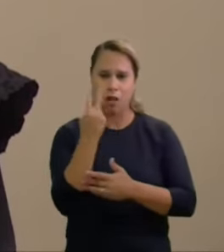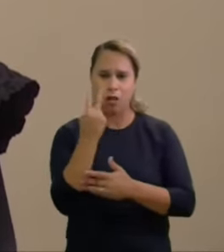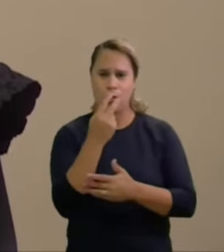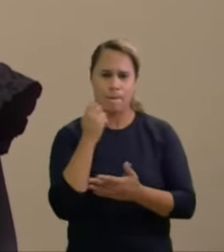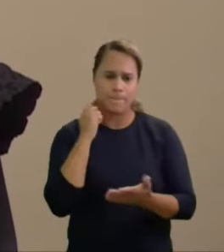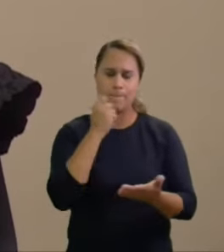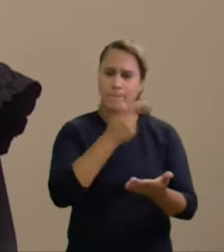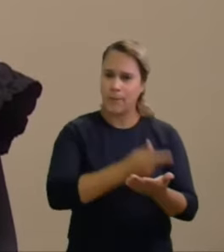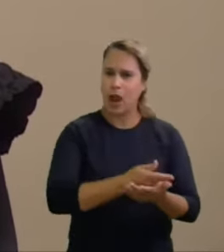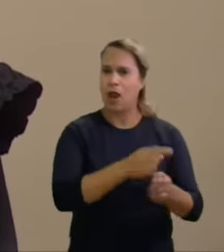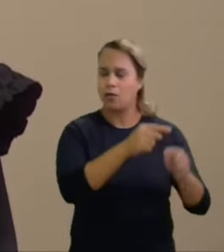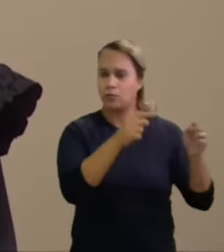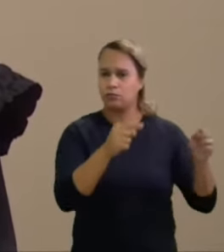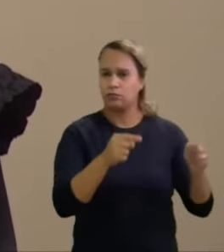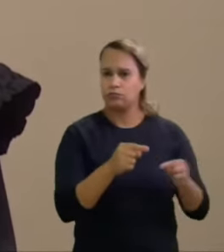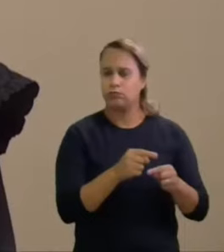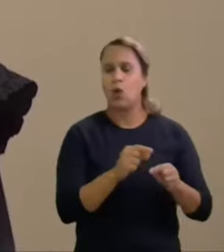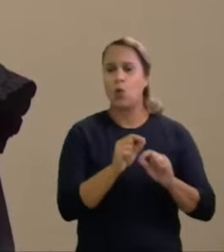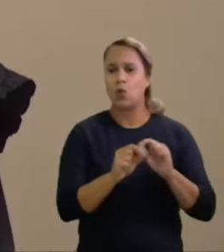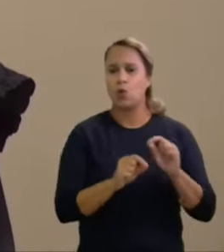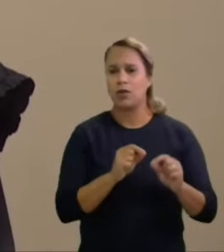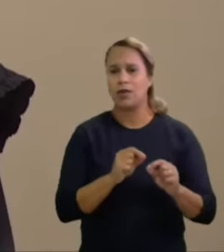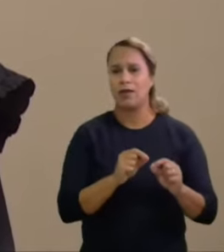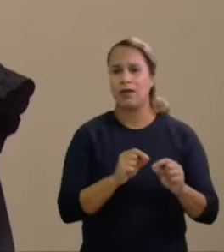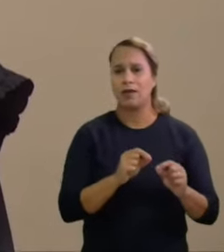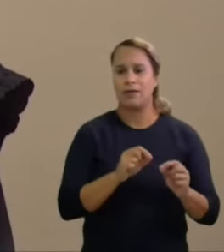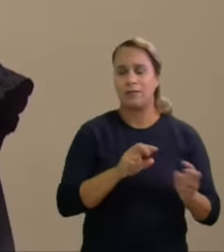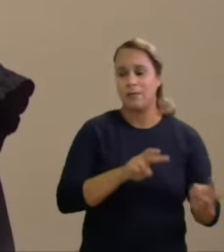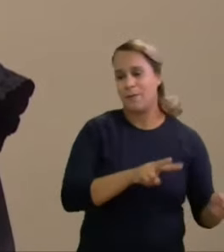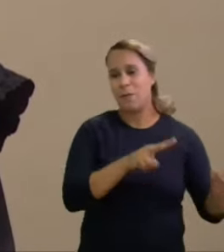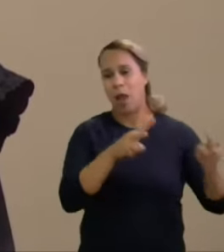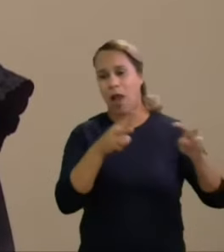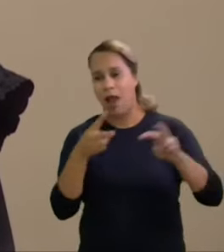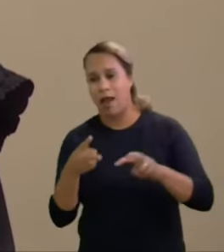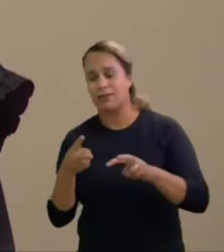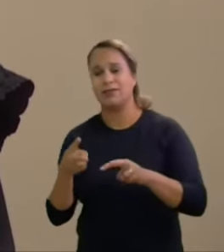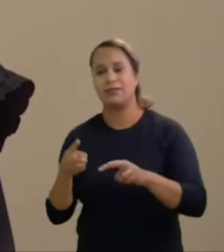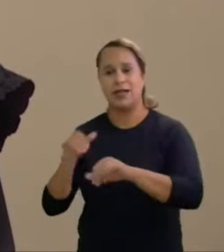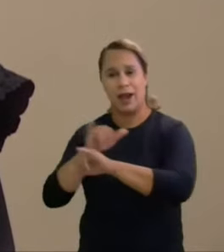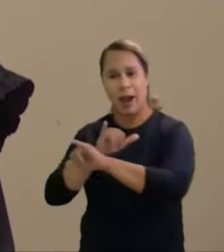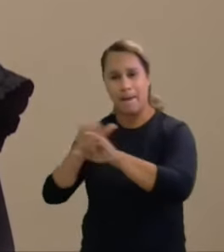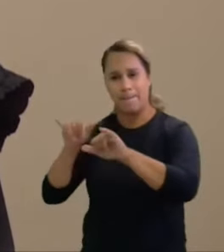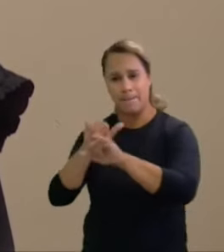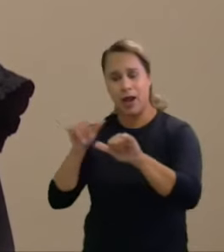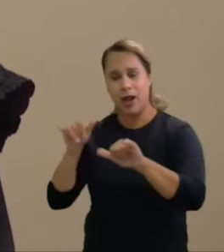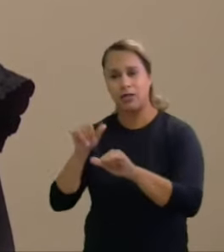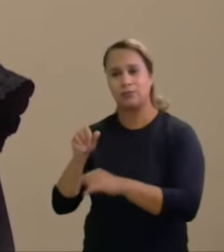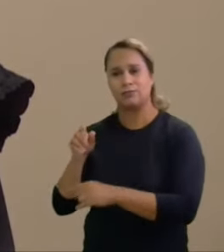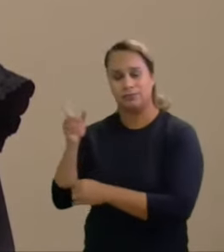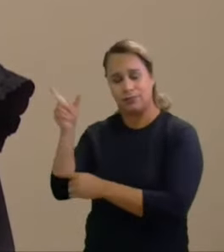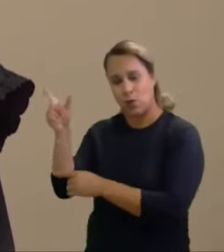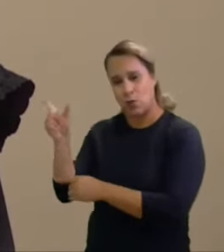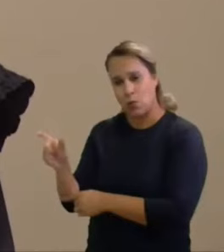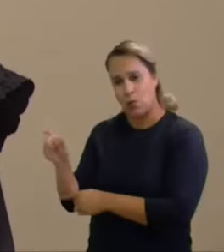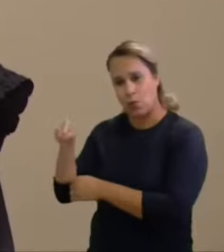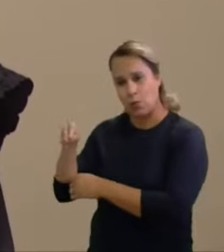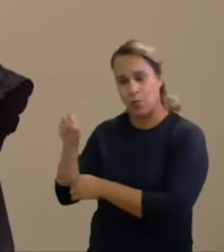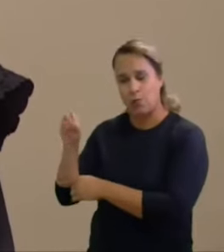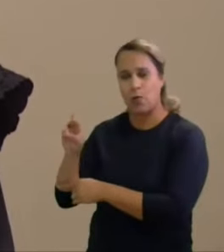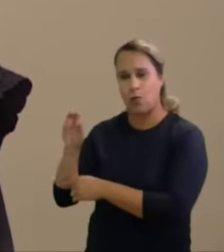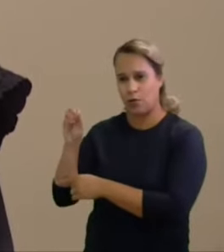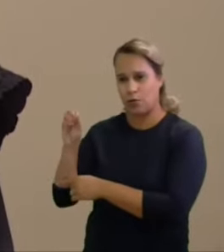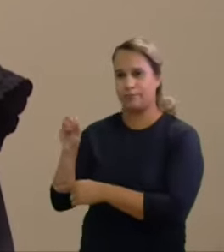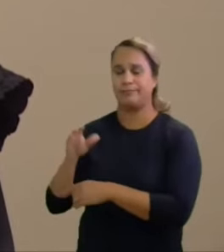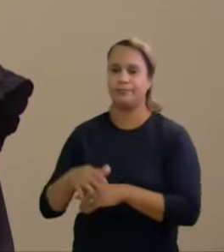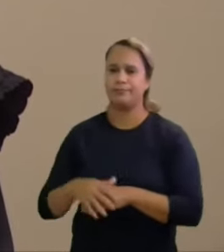serviços da pré-campanha do investigado Sérgio Moro pela simples disparidade de valores pagos a escritórios diferentes não